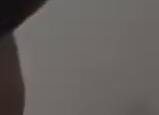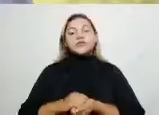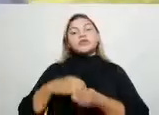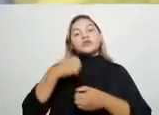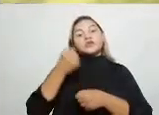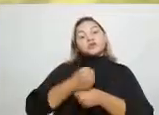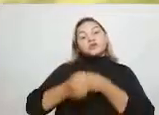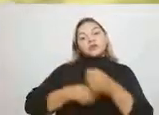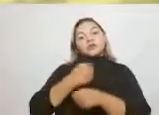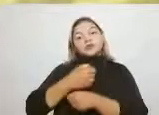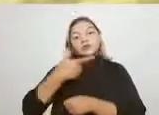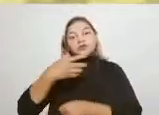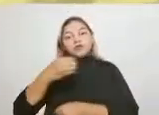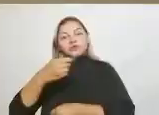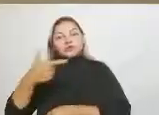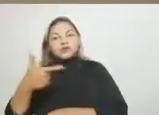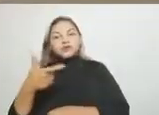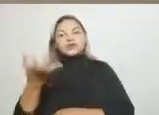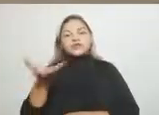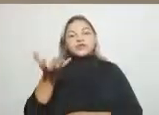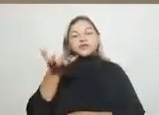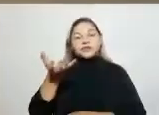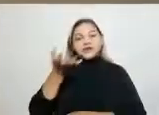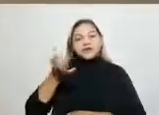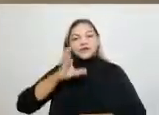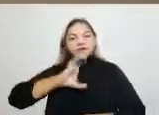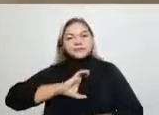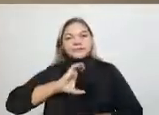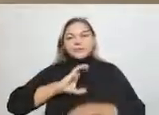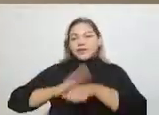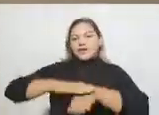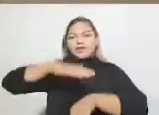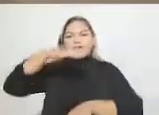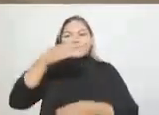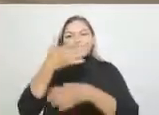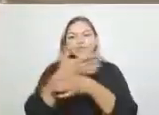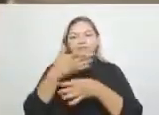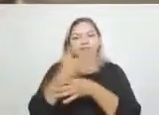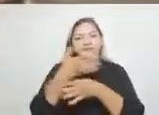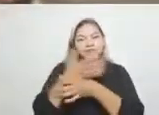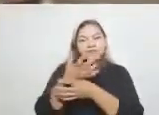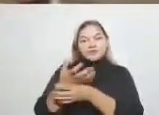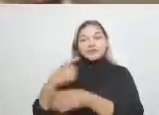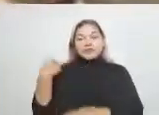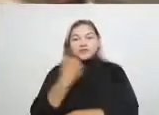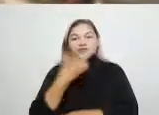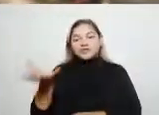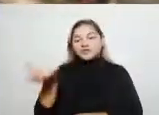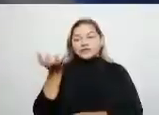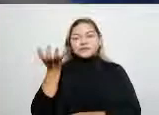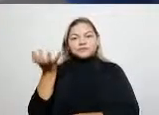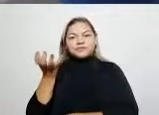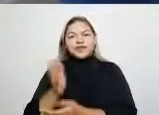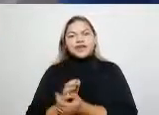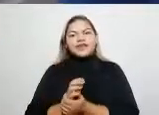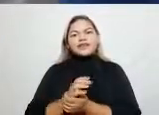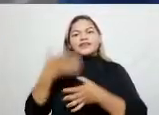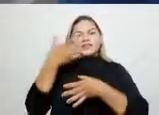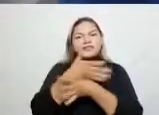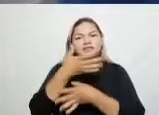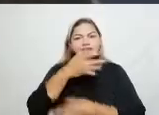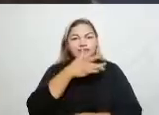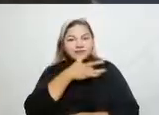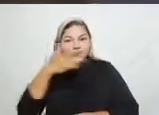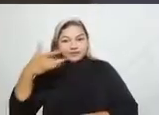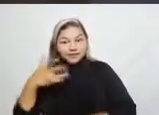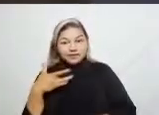Em 2022, eu quero que Caxias seja muito mais que a cidade que a gente quer, que seja a